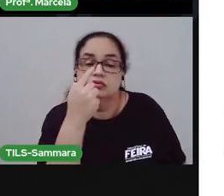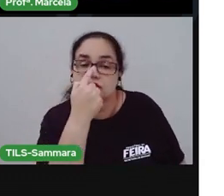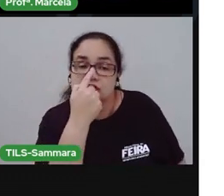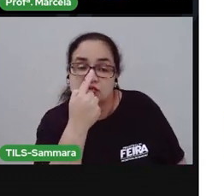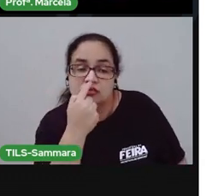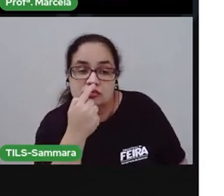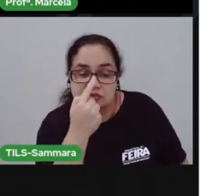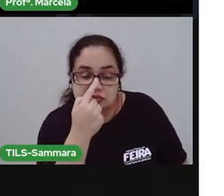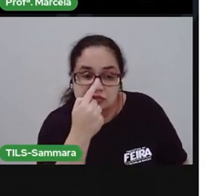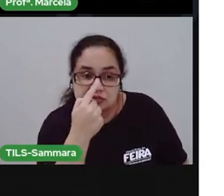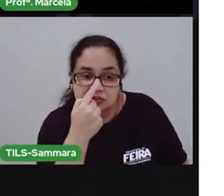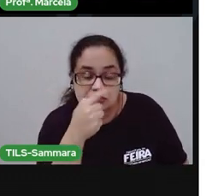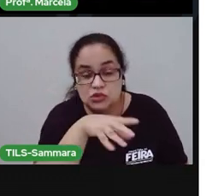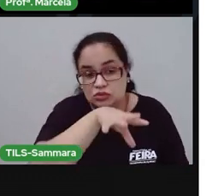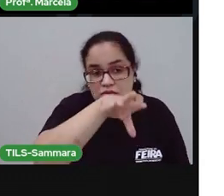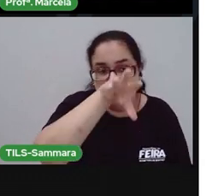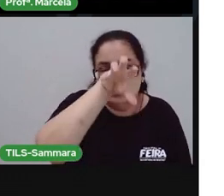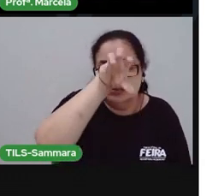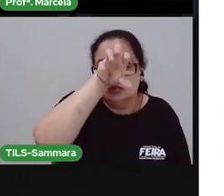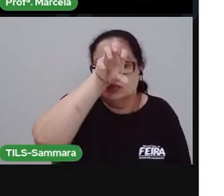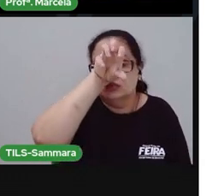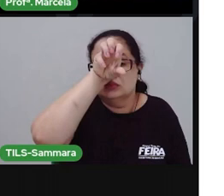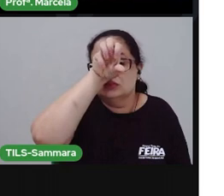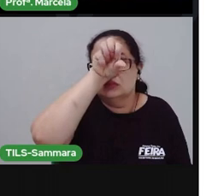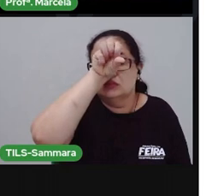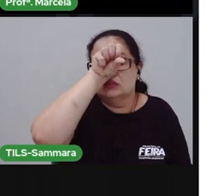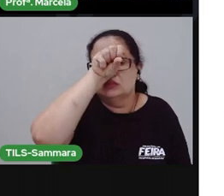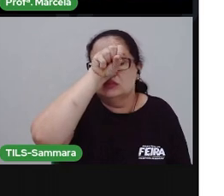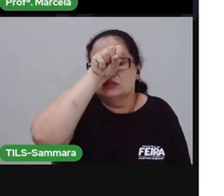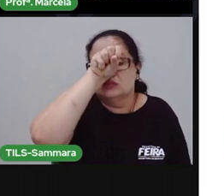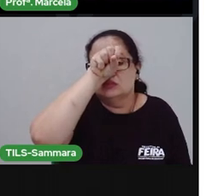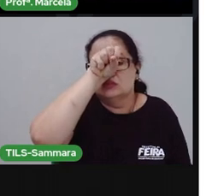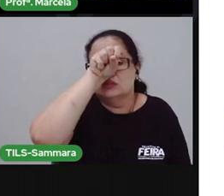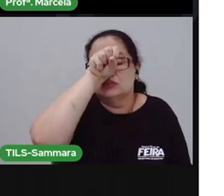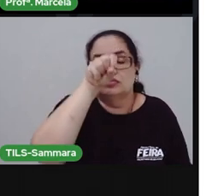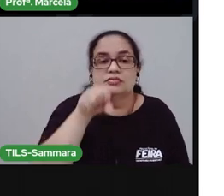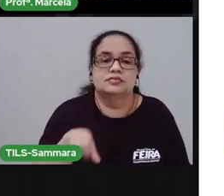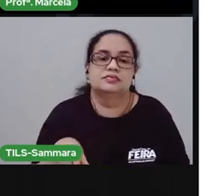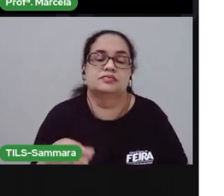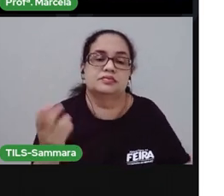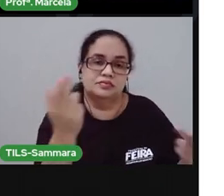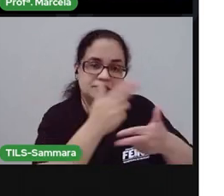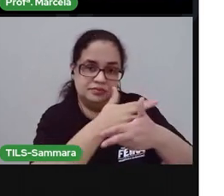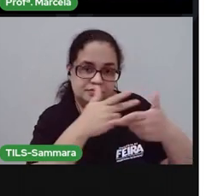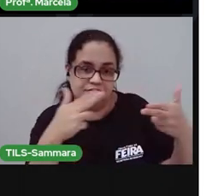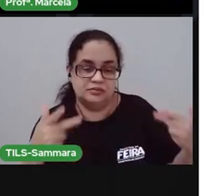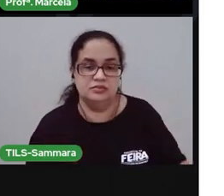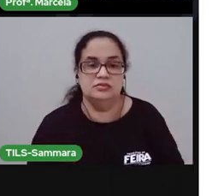o olfato, né? Que faz a gente sentir o cheiro das coisas.